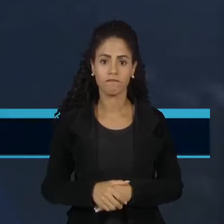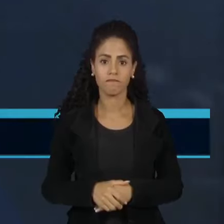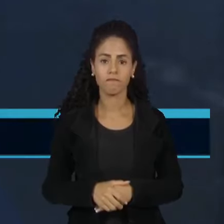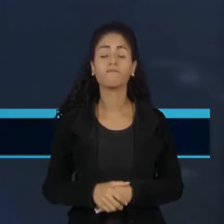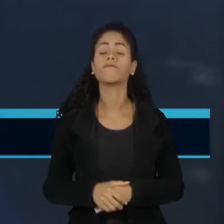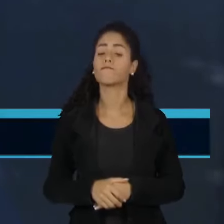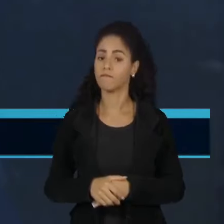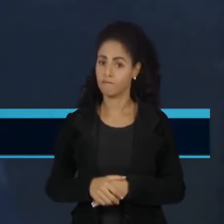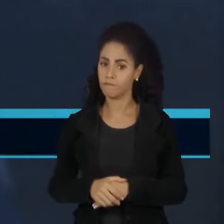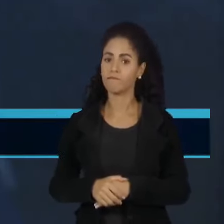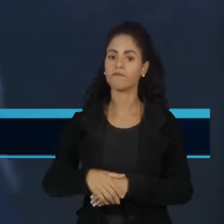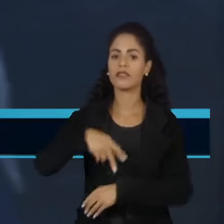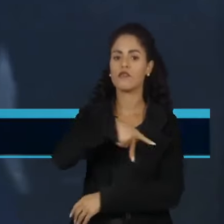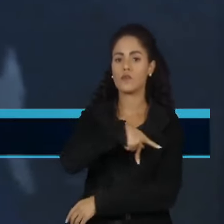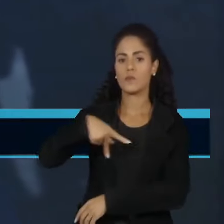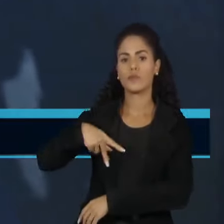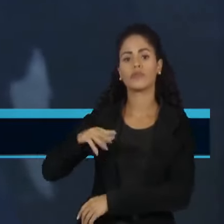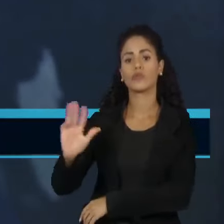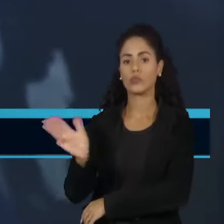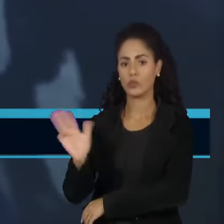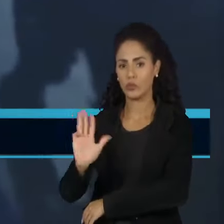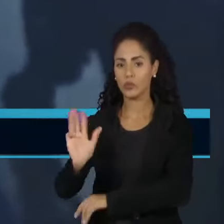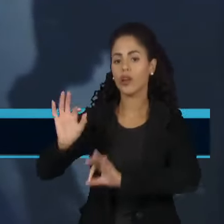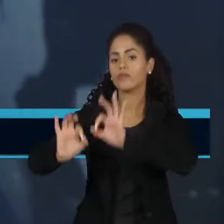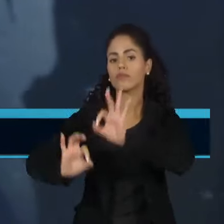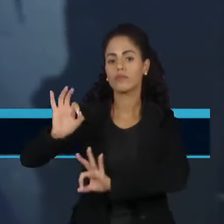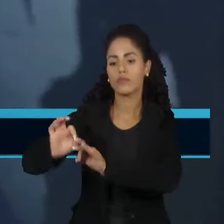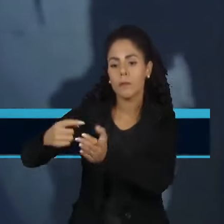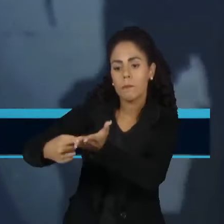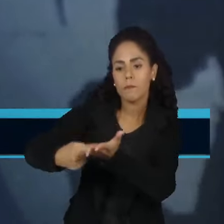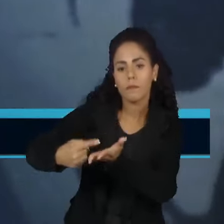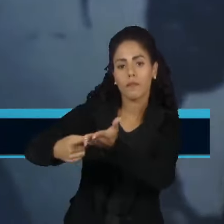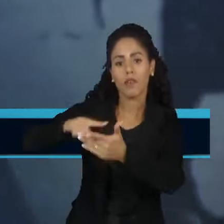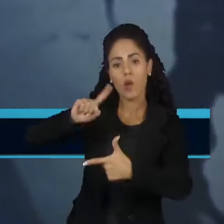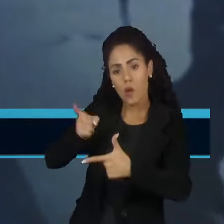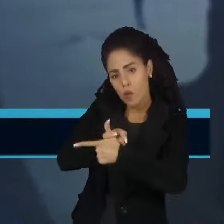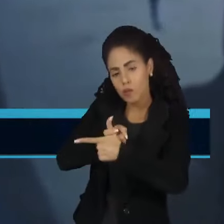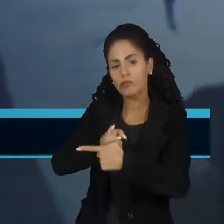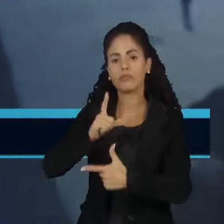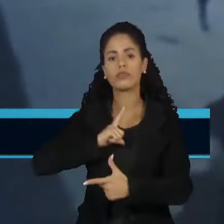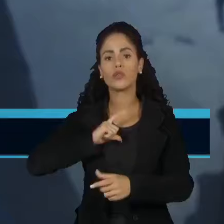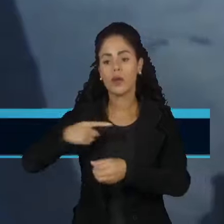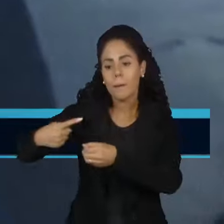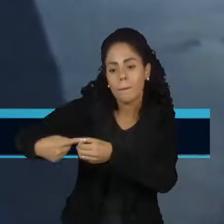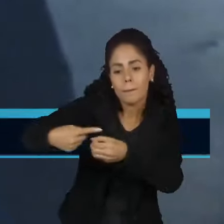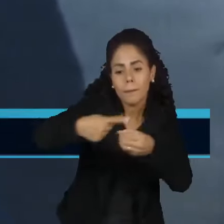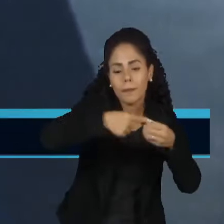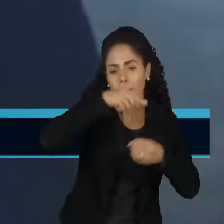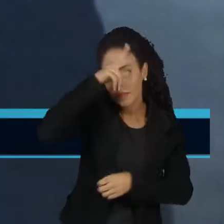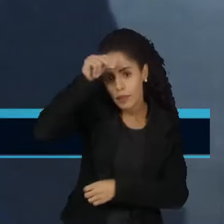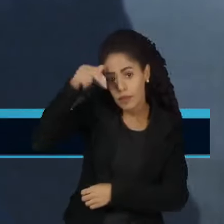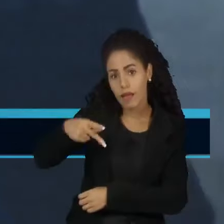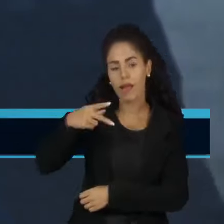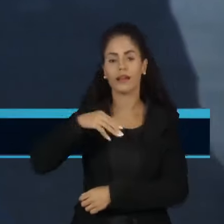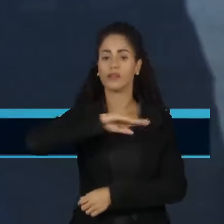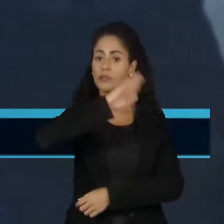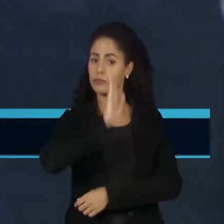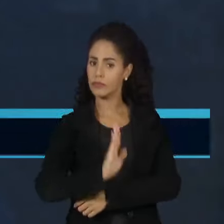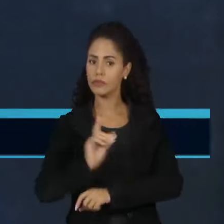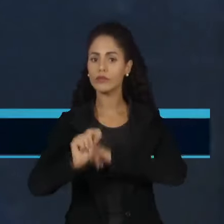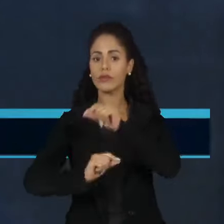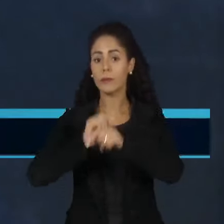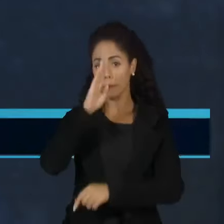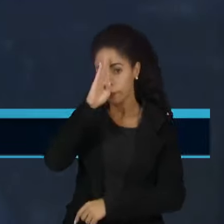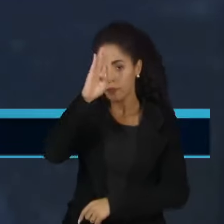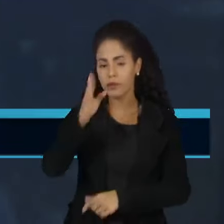O presidente Lula prometeu hoje um plano para renegociar as dívidas previdenciárias dos municípios brasileiros. Esse é um dos